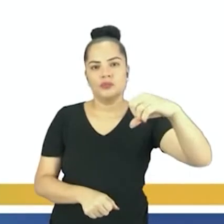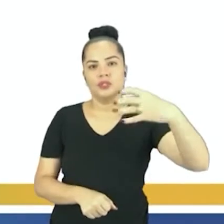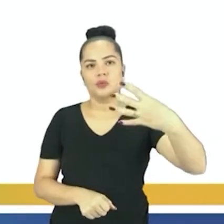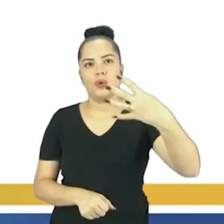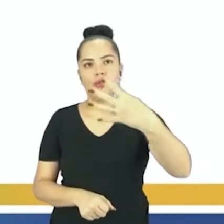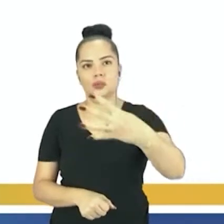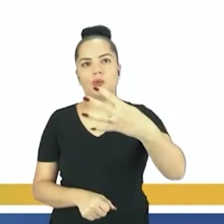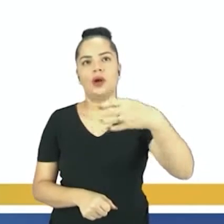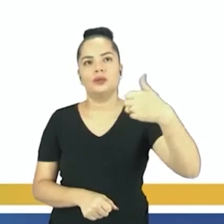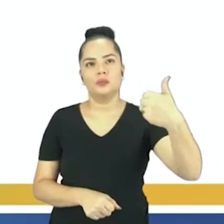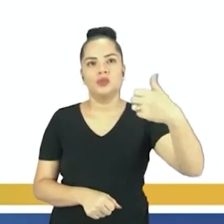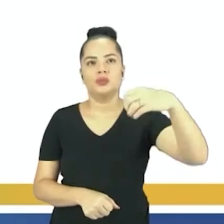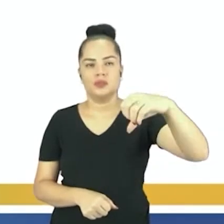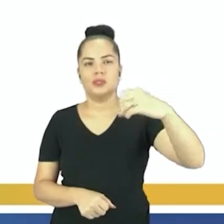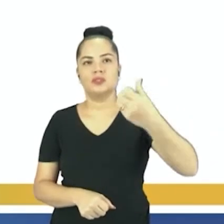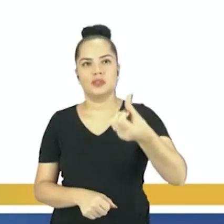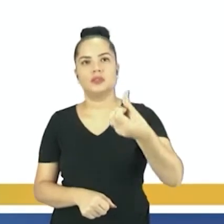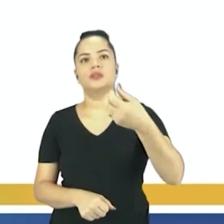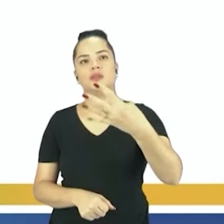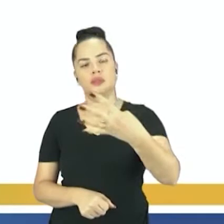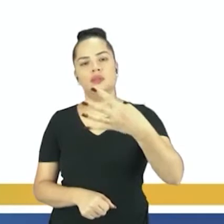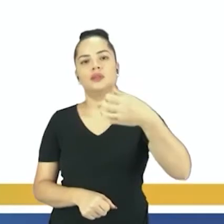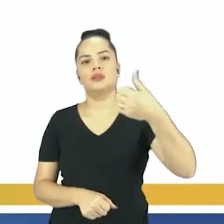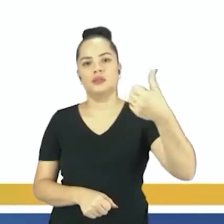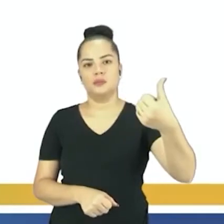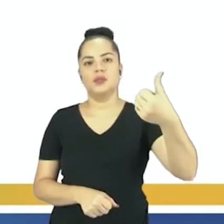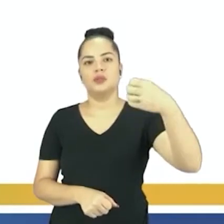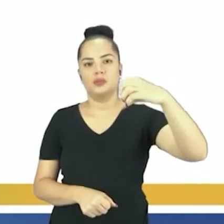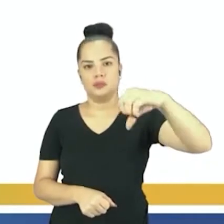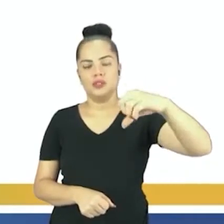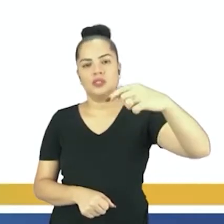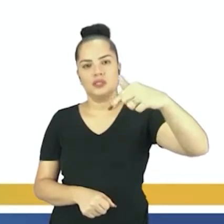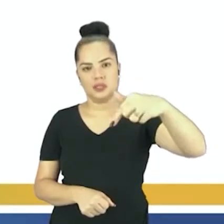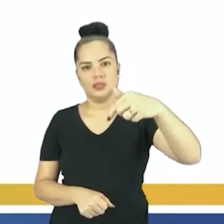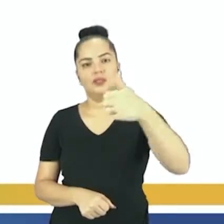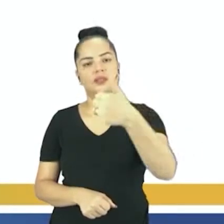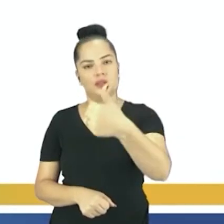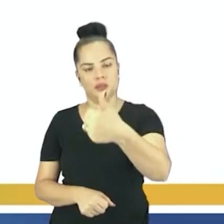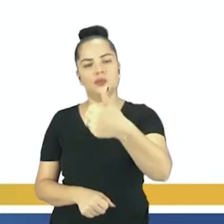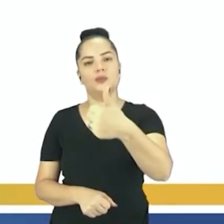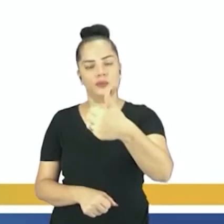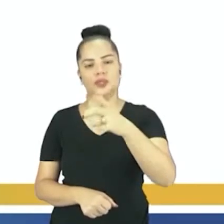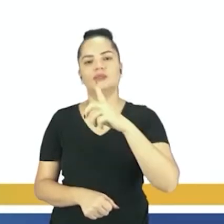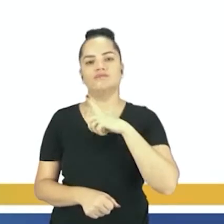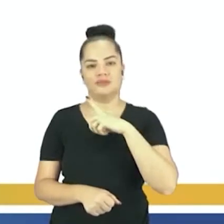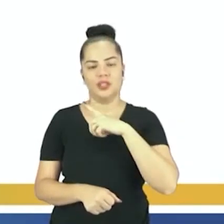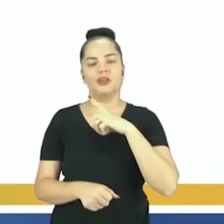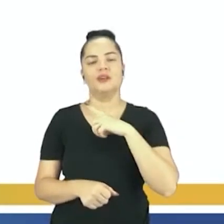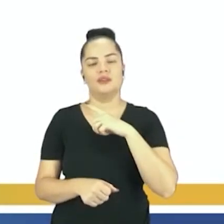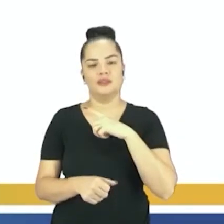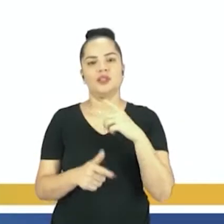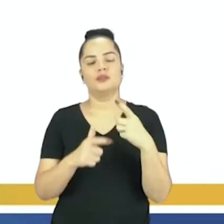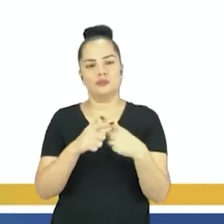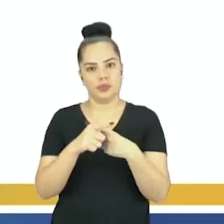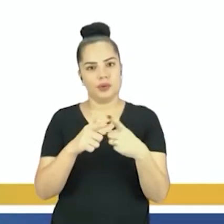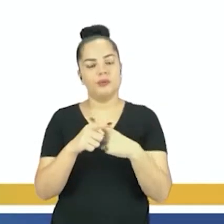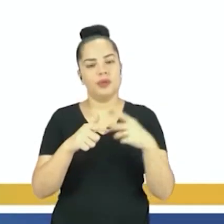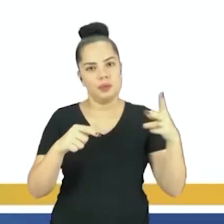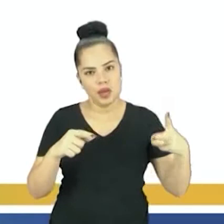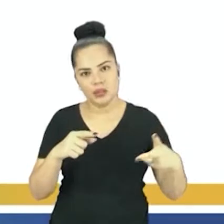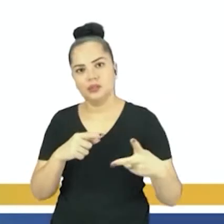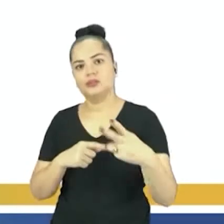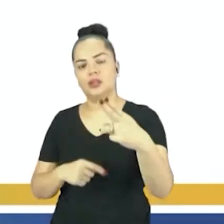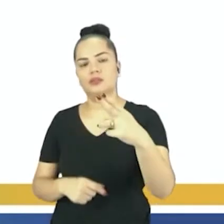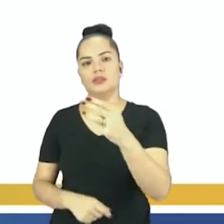1963, e aí 63 já está dentro do período da Guerra Fria, 1971